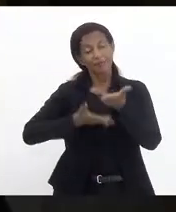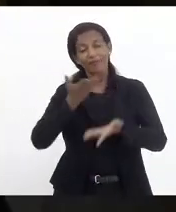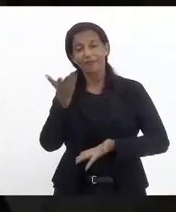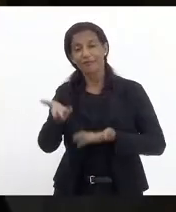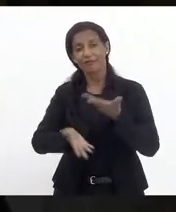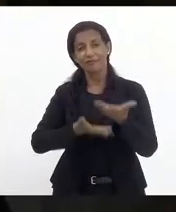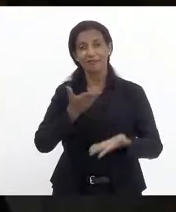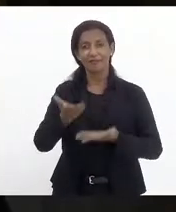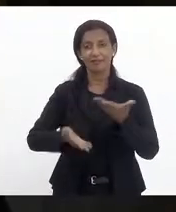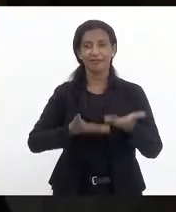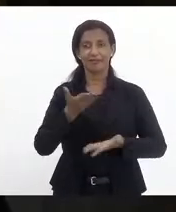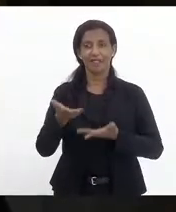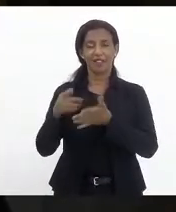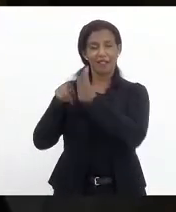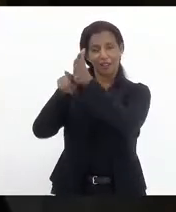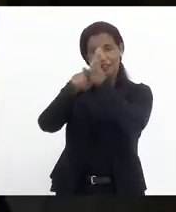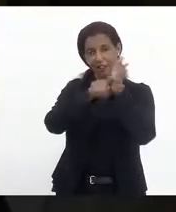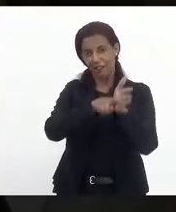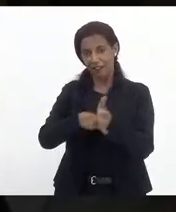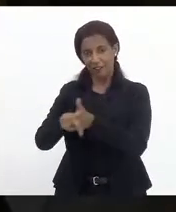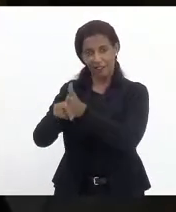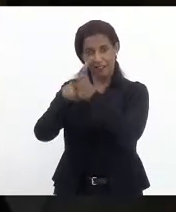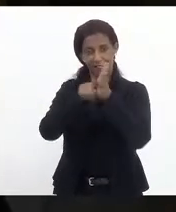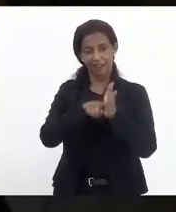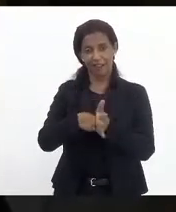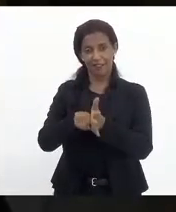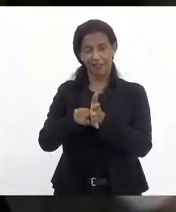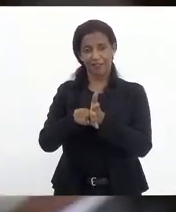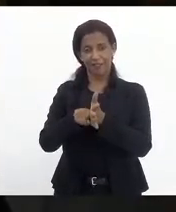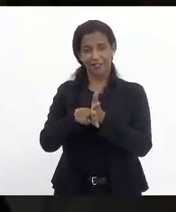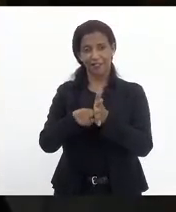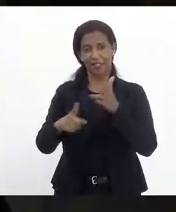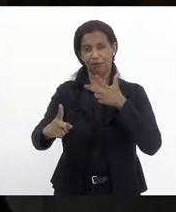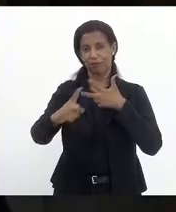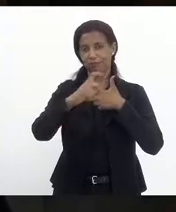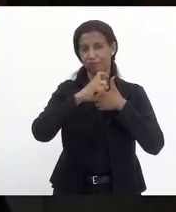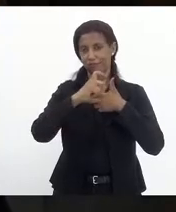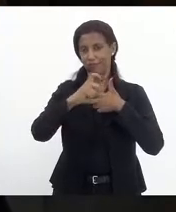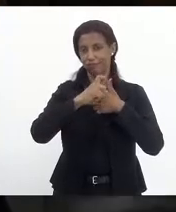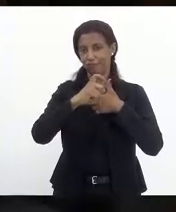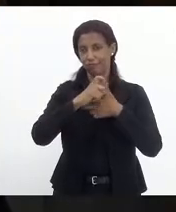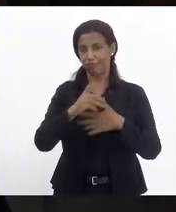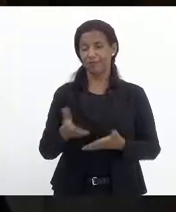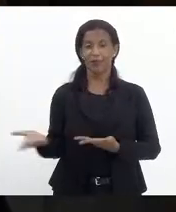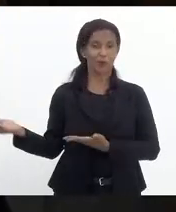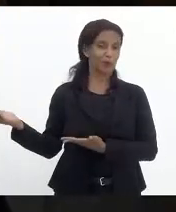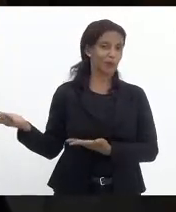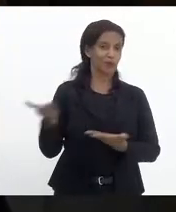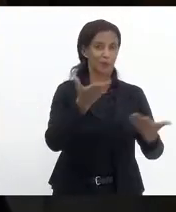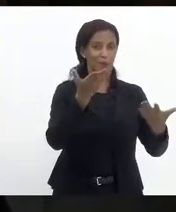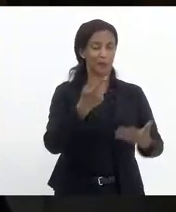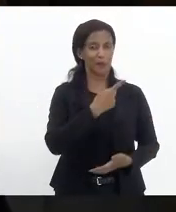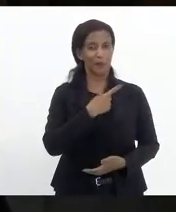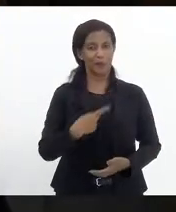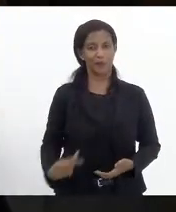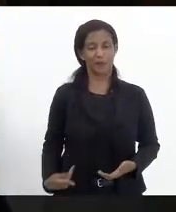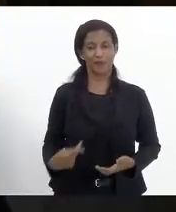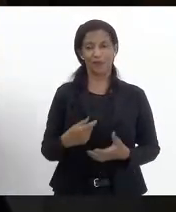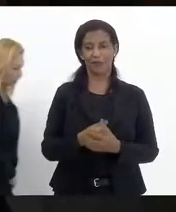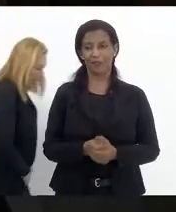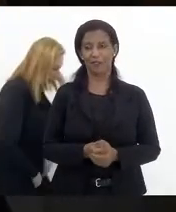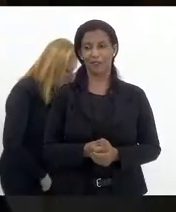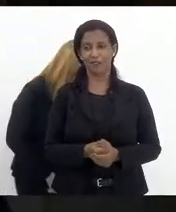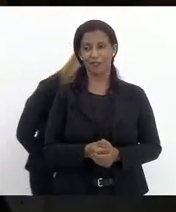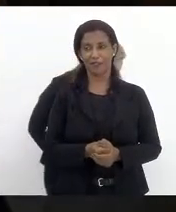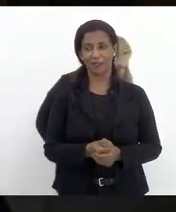a fiscalizar o Poder Executivo. Concedo a parte ao deputado presidente. Deputado